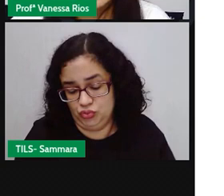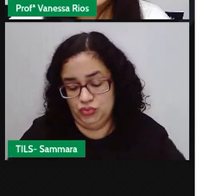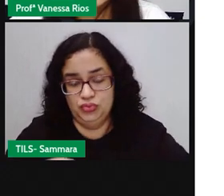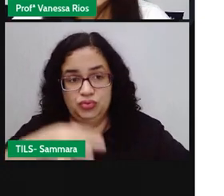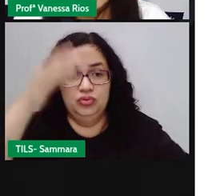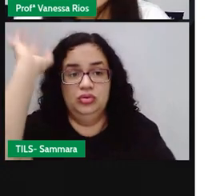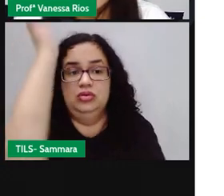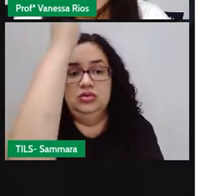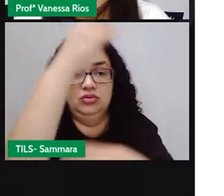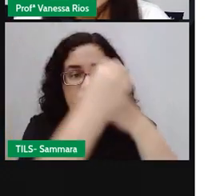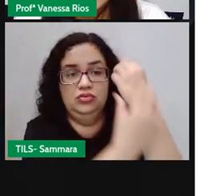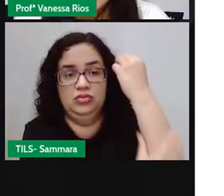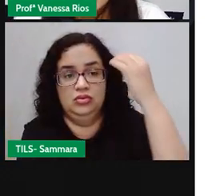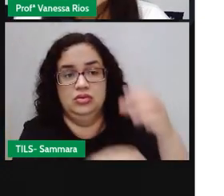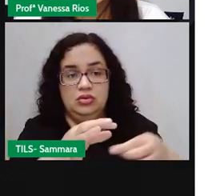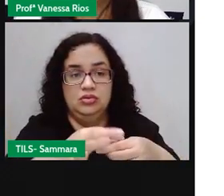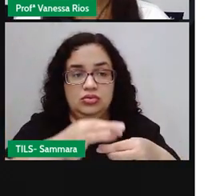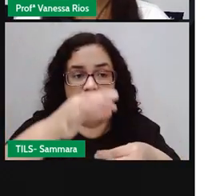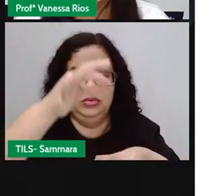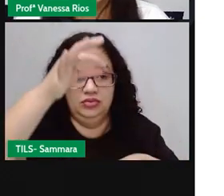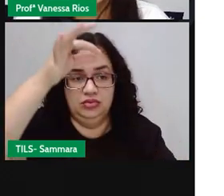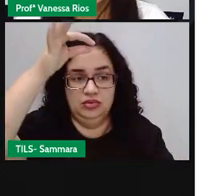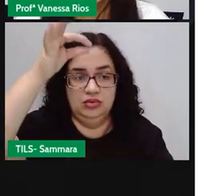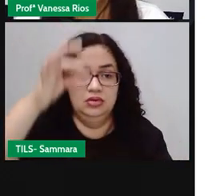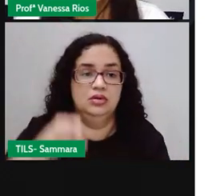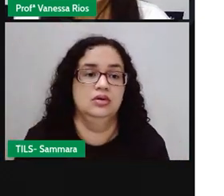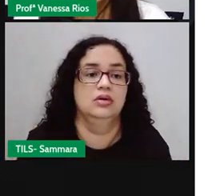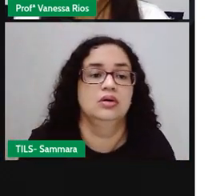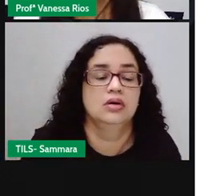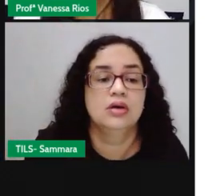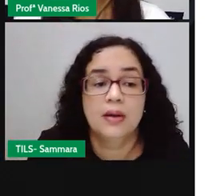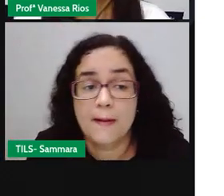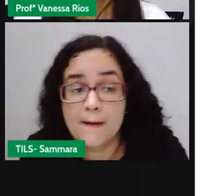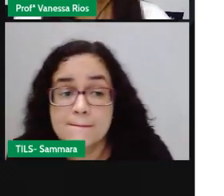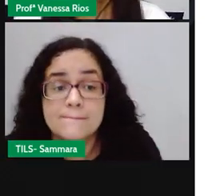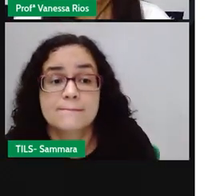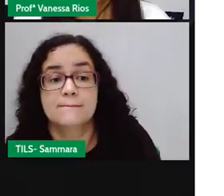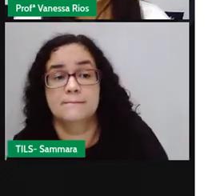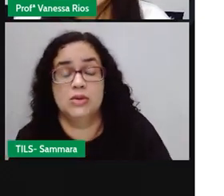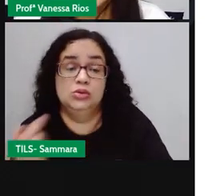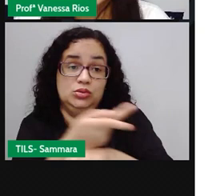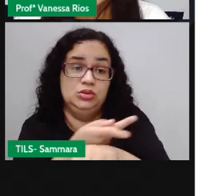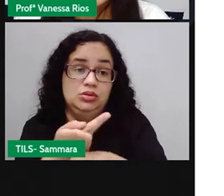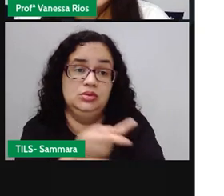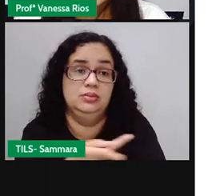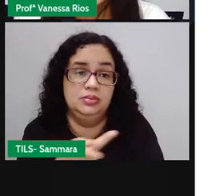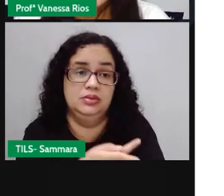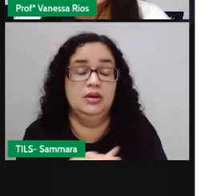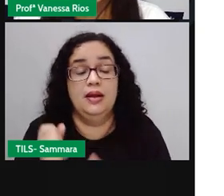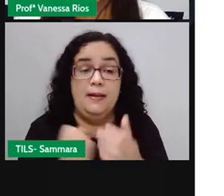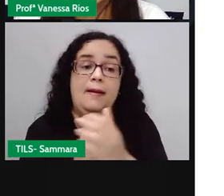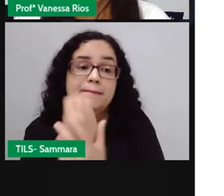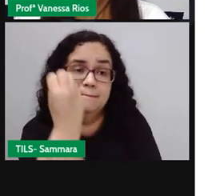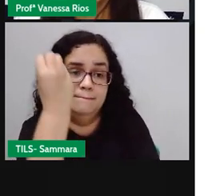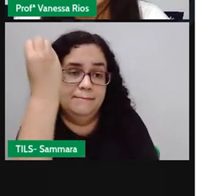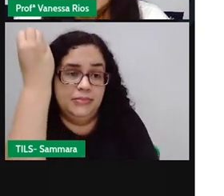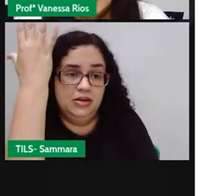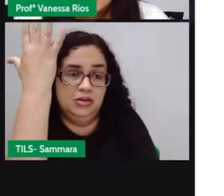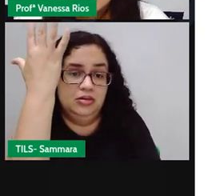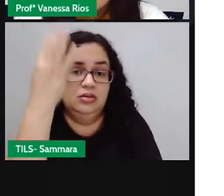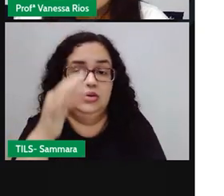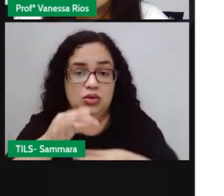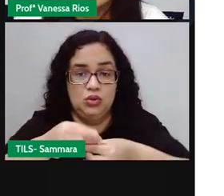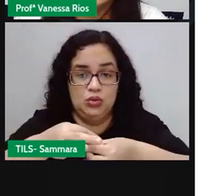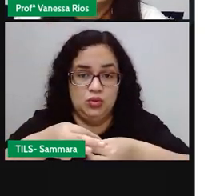né? O talo da folha do mamão, que também é oco. Pode procurar até um outro talo de planta que seja oco no